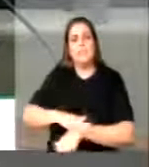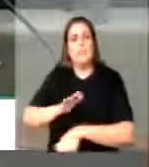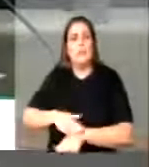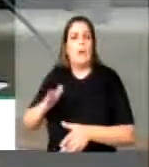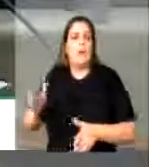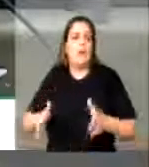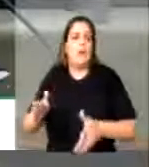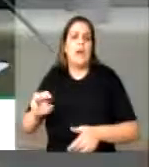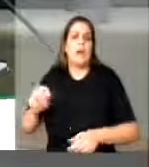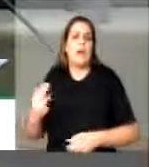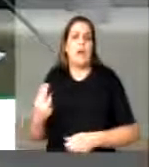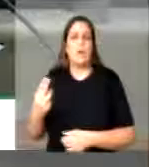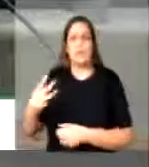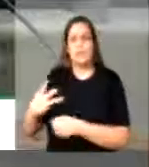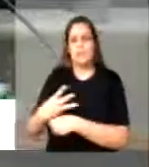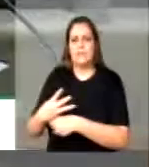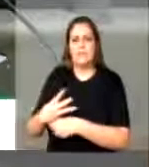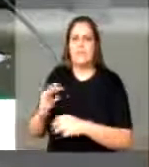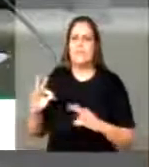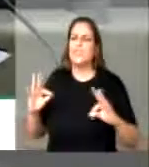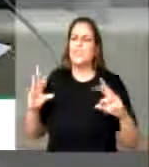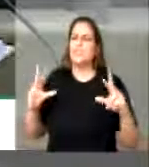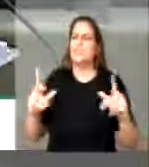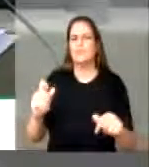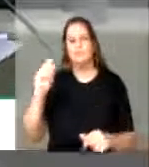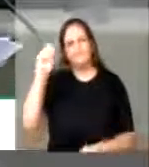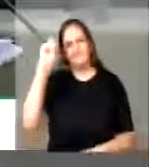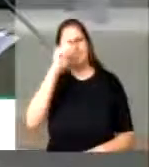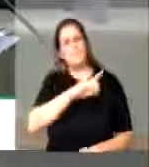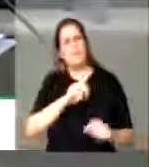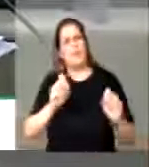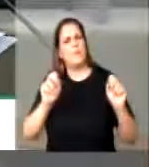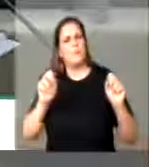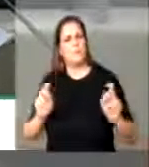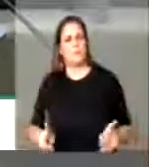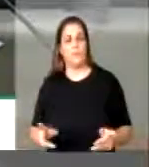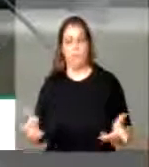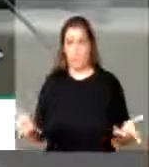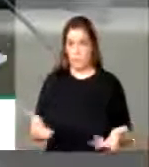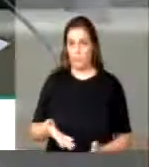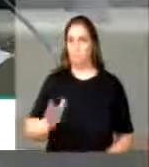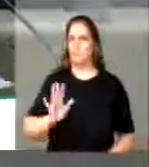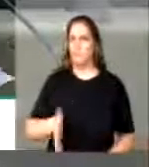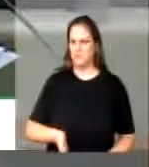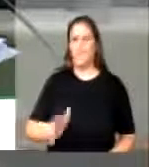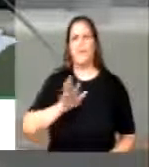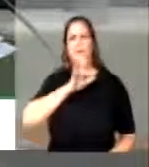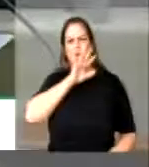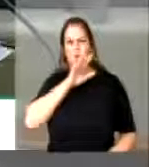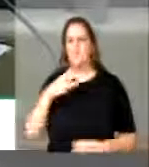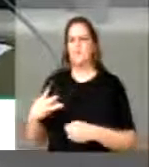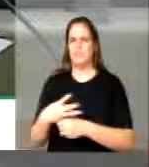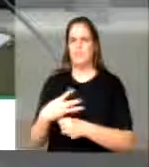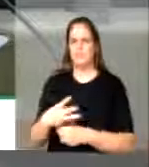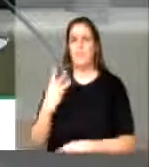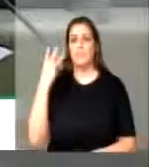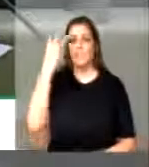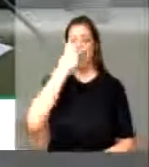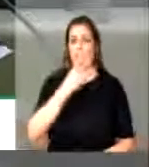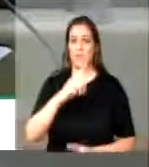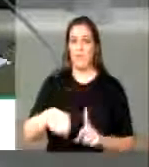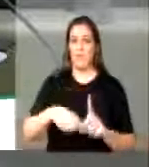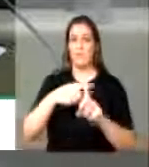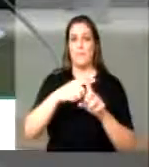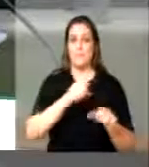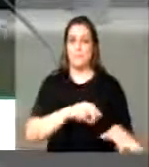longe da aposentadoria. Hoje, os terceirizados já vivem uma situação pior. Trabalham três horas a mais por